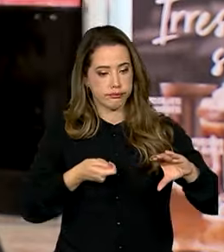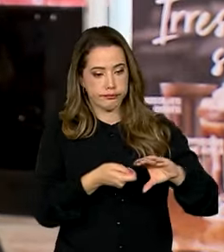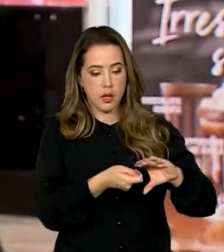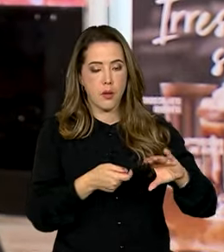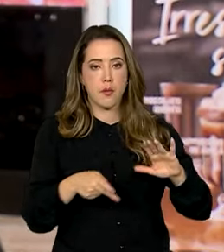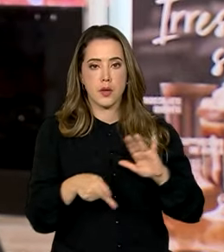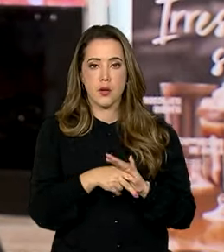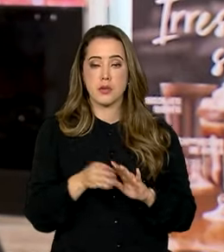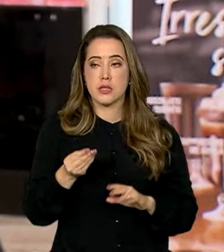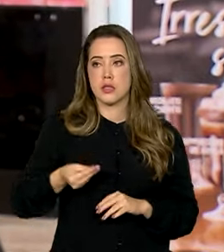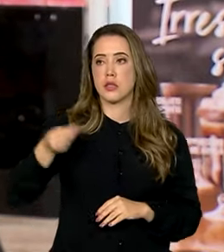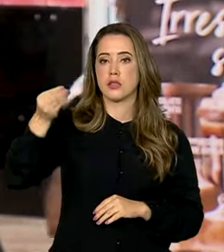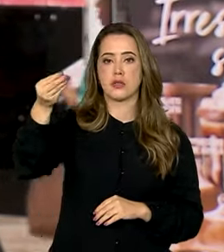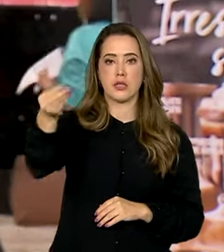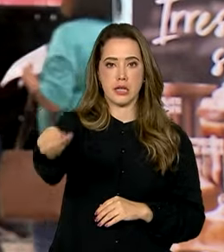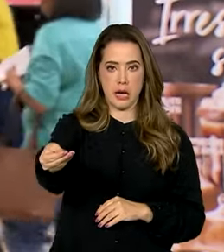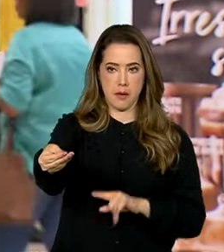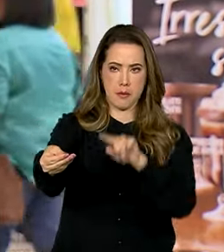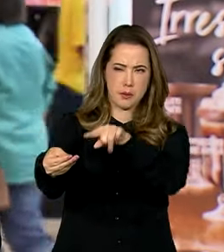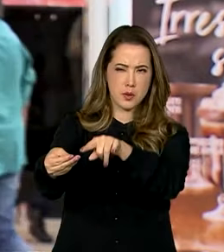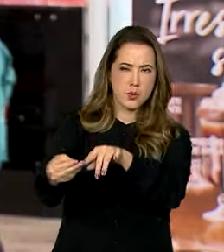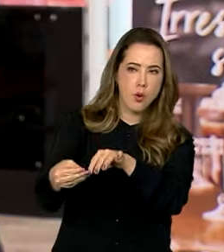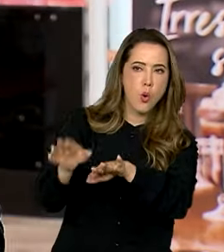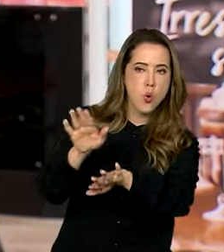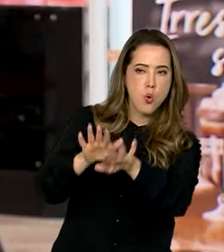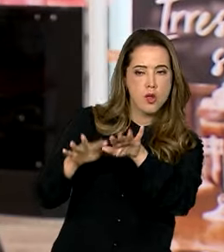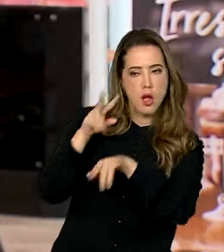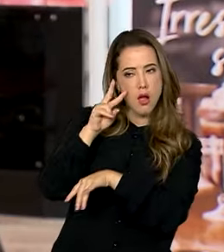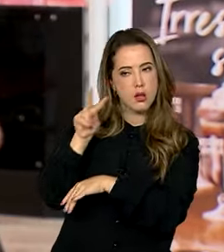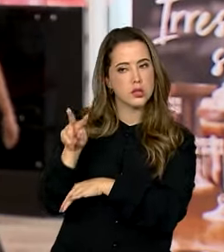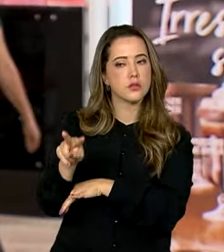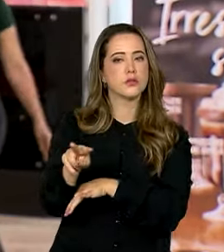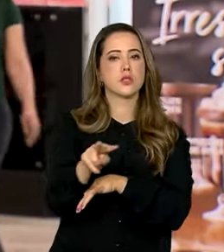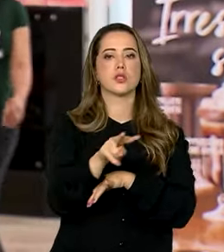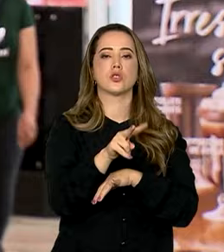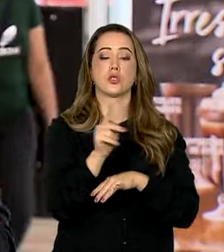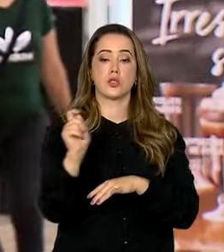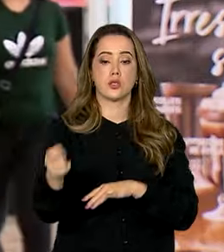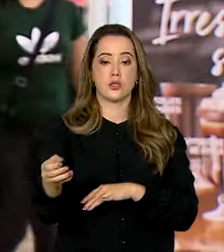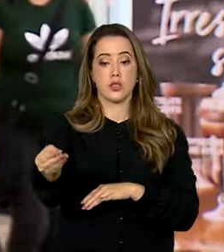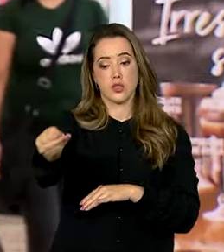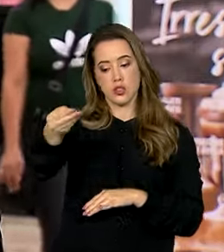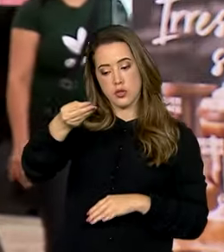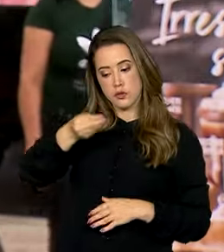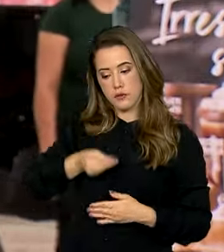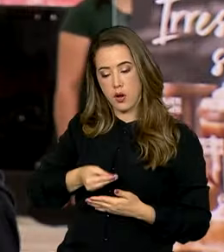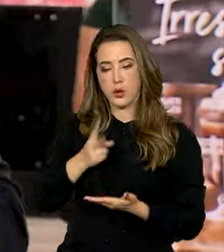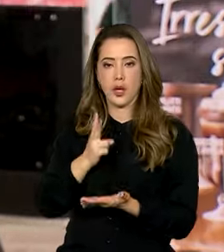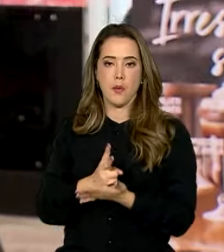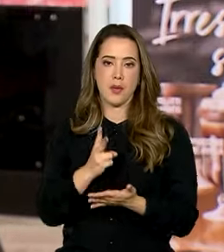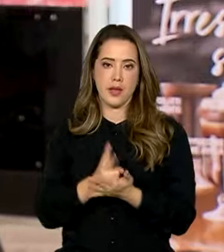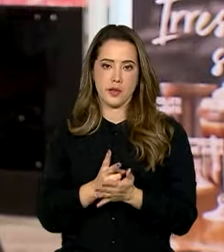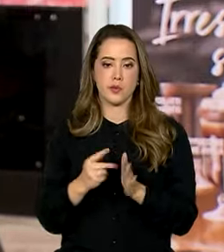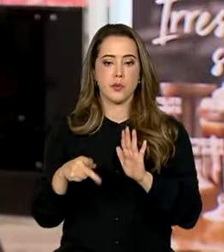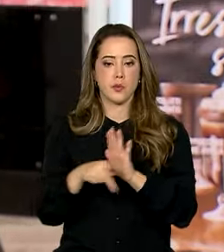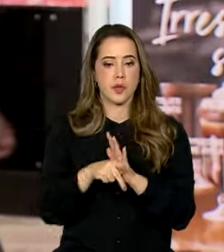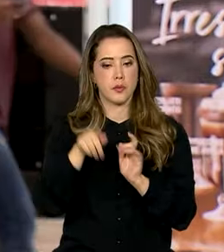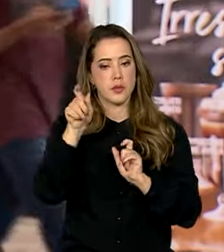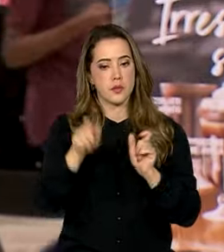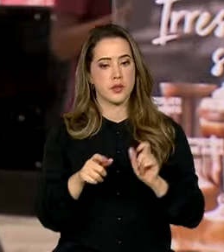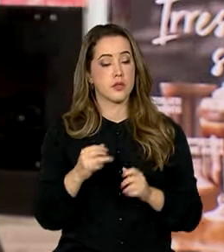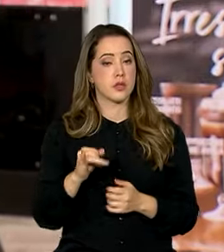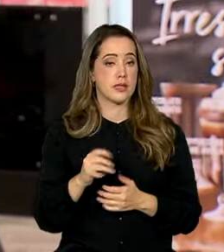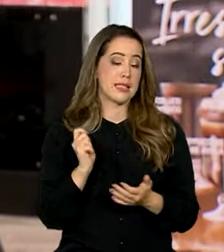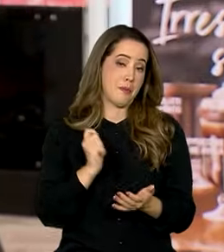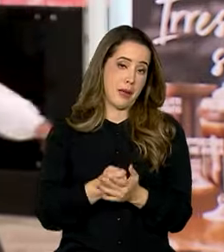Se ele entregar o cartão para o lojista, é preciso sempre verificar se o cartão que recebeu de volta é mesmo o dele. E se